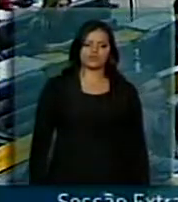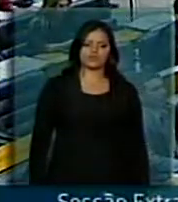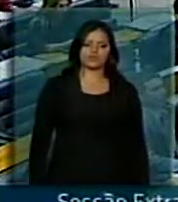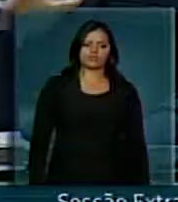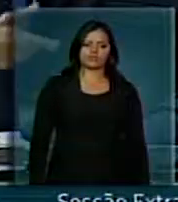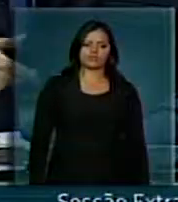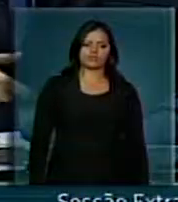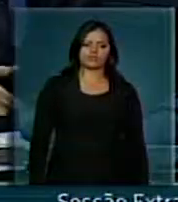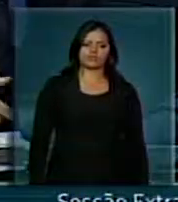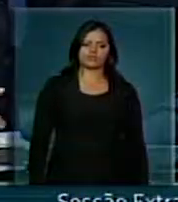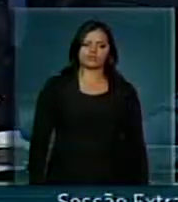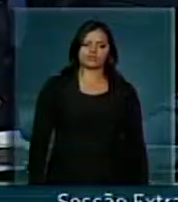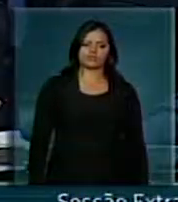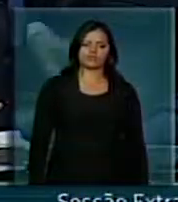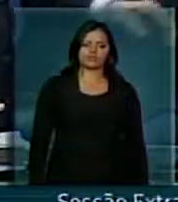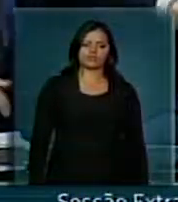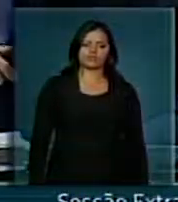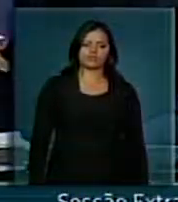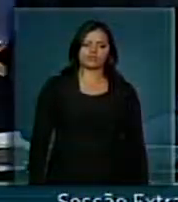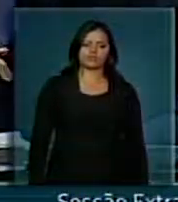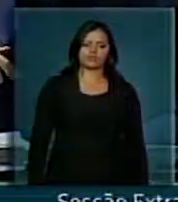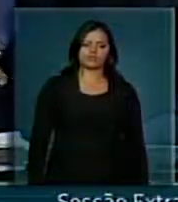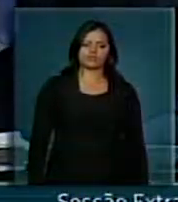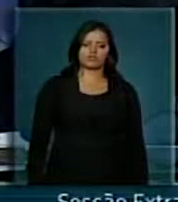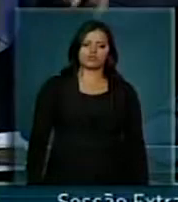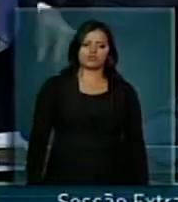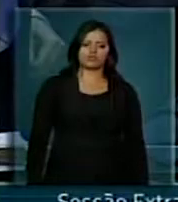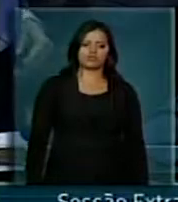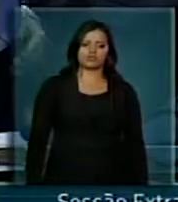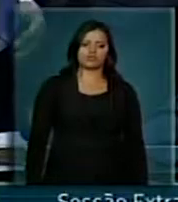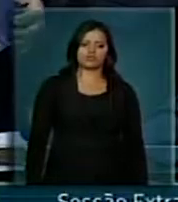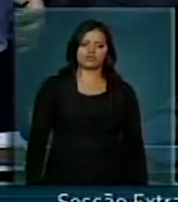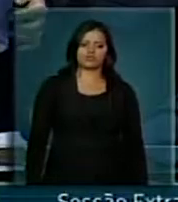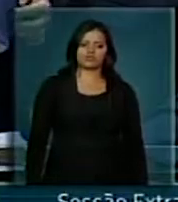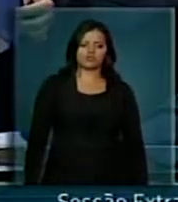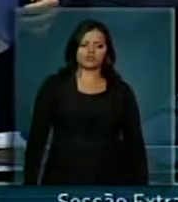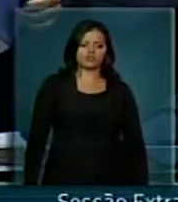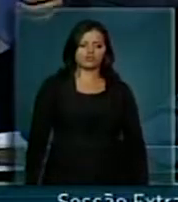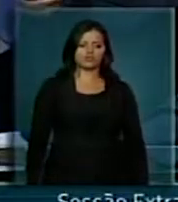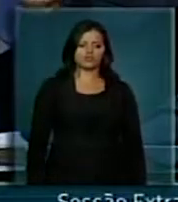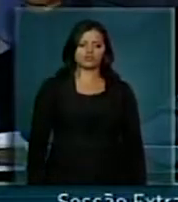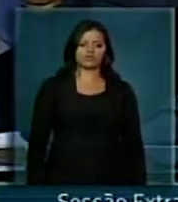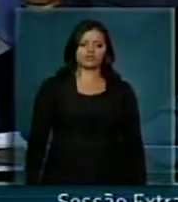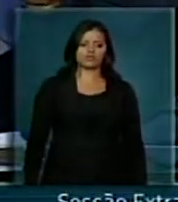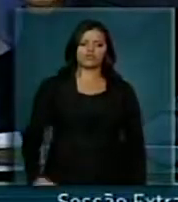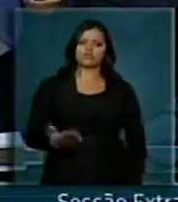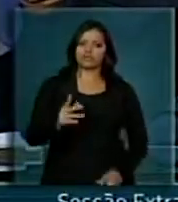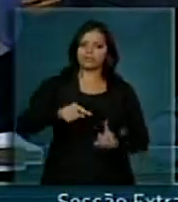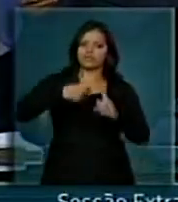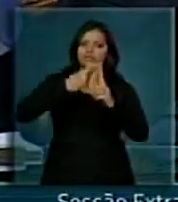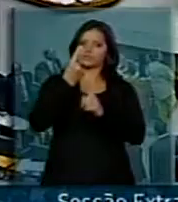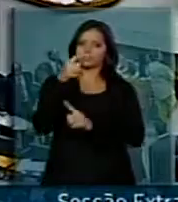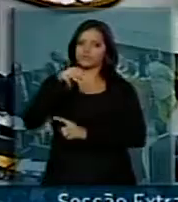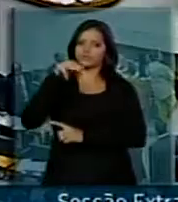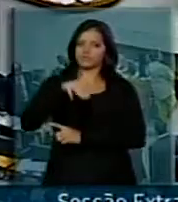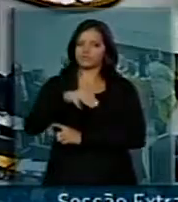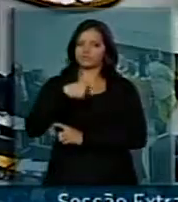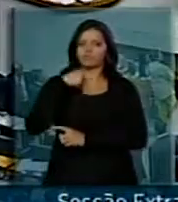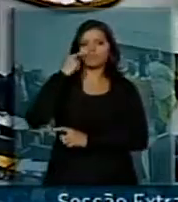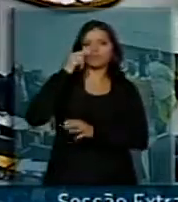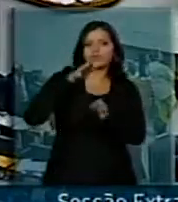Para orientar, para facilitar a orientação... Eu já havia ligado um minuto, achei que o senhor já estava orientando. Me desculpe. Então,